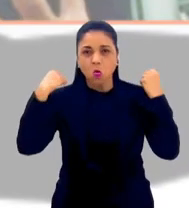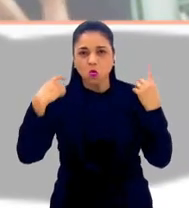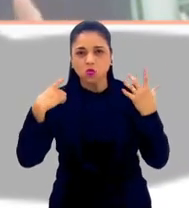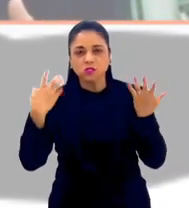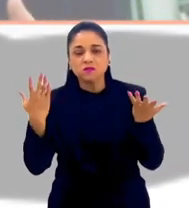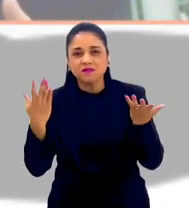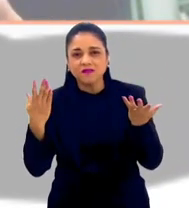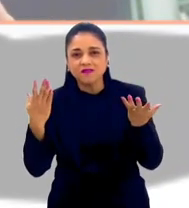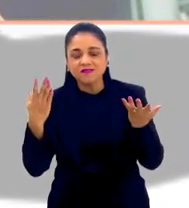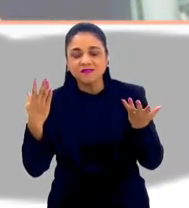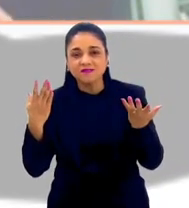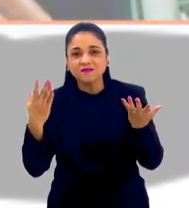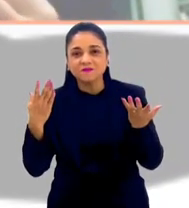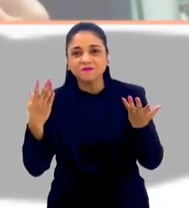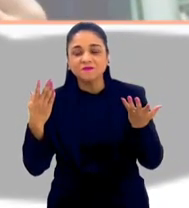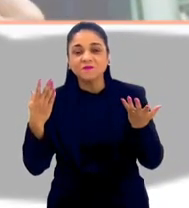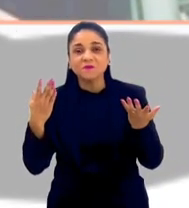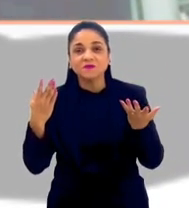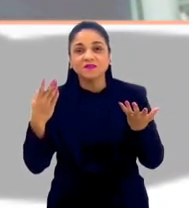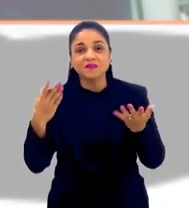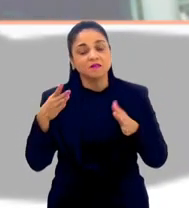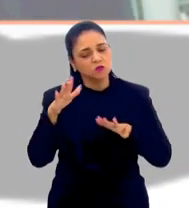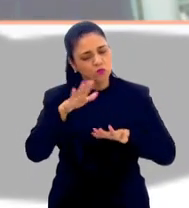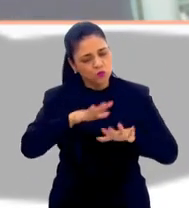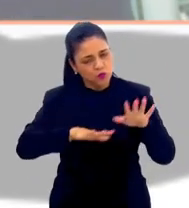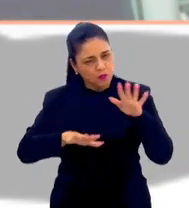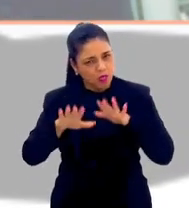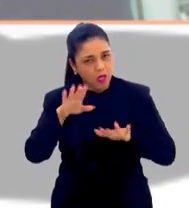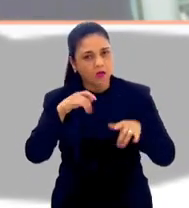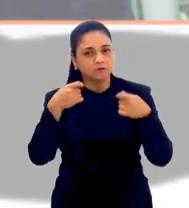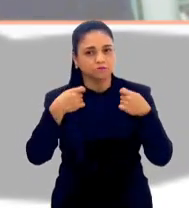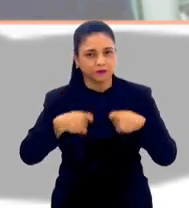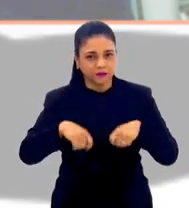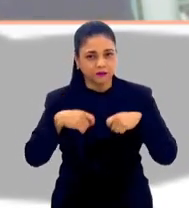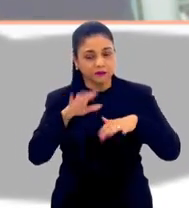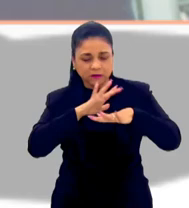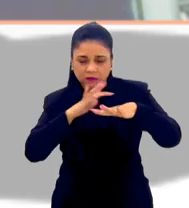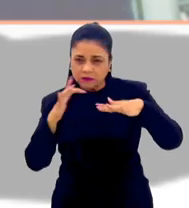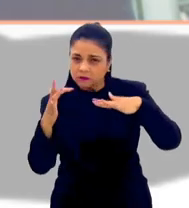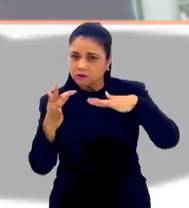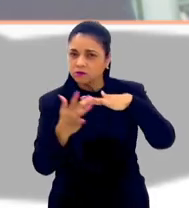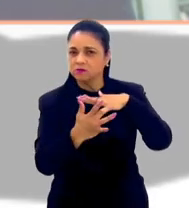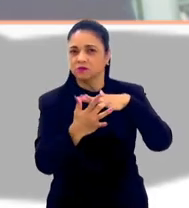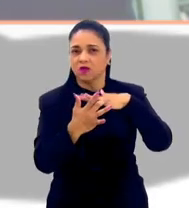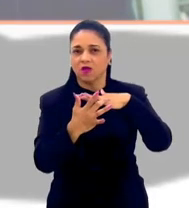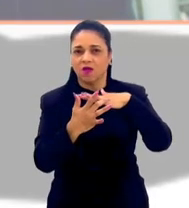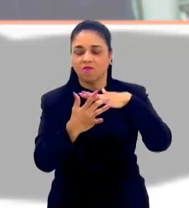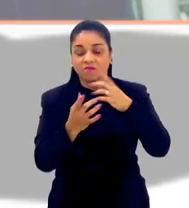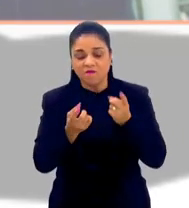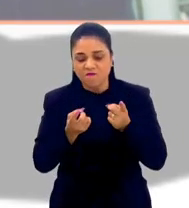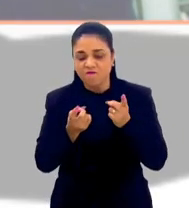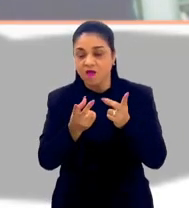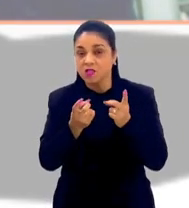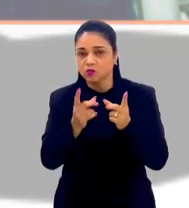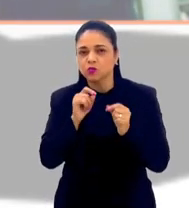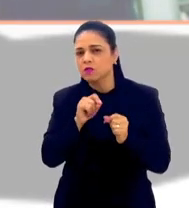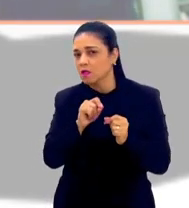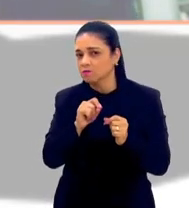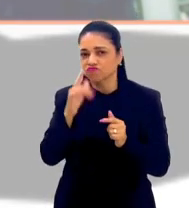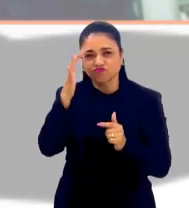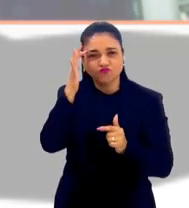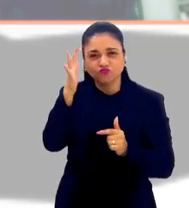ser musculosa. Então, temos que ter cuidado, porque redes sociais vendem sonhos.